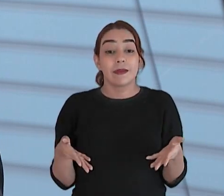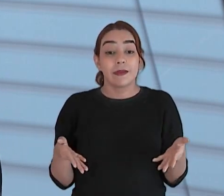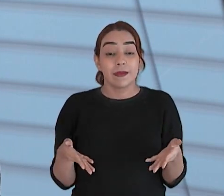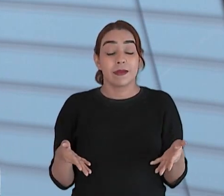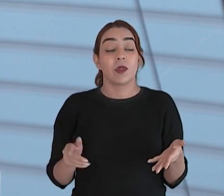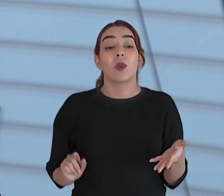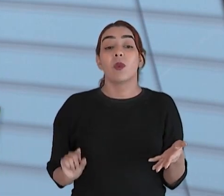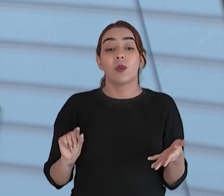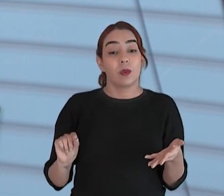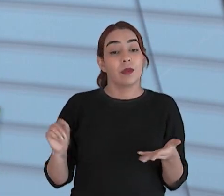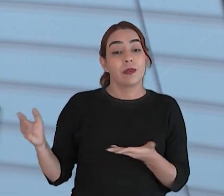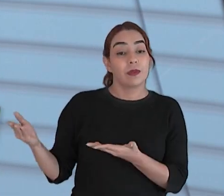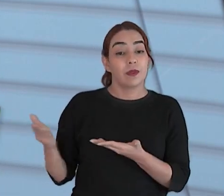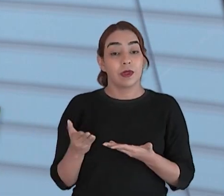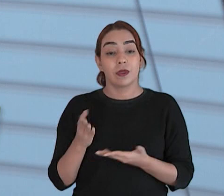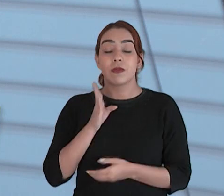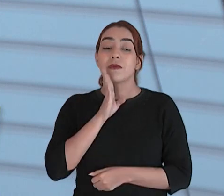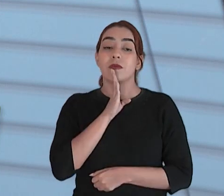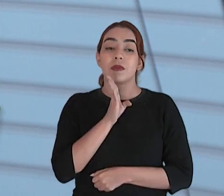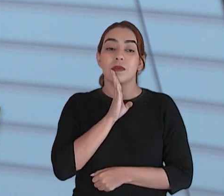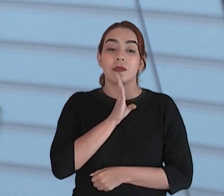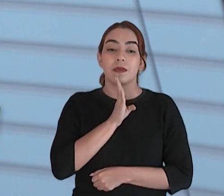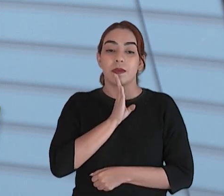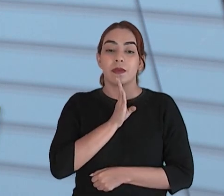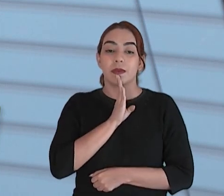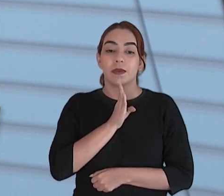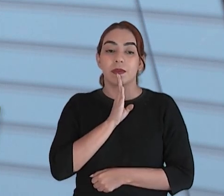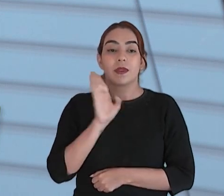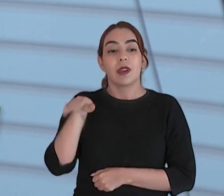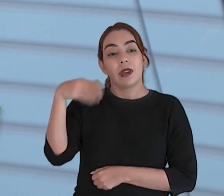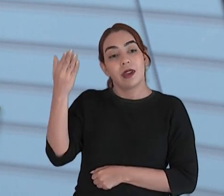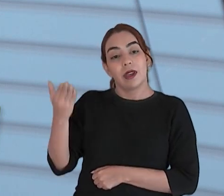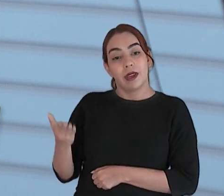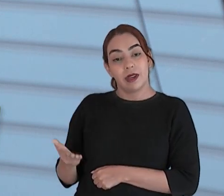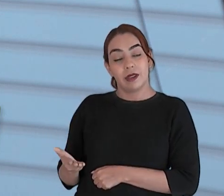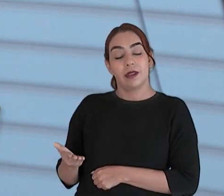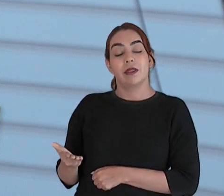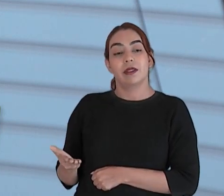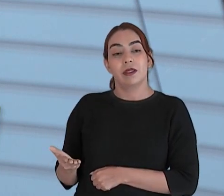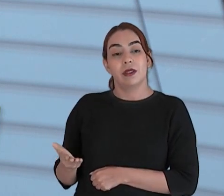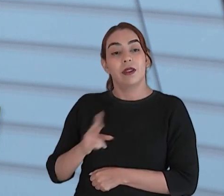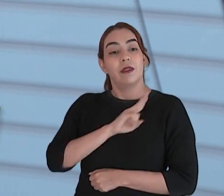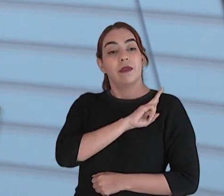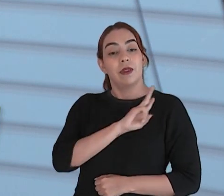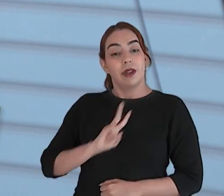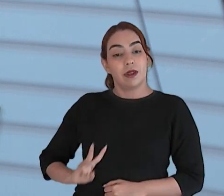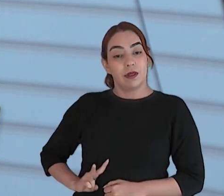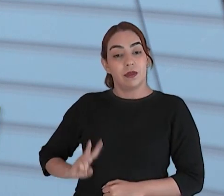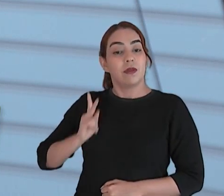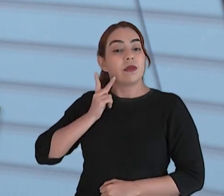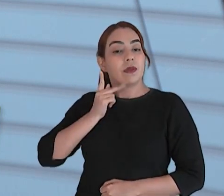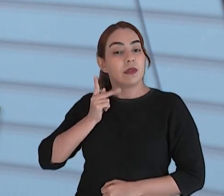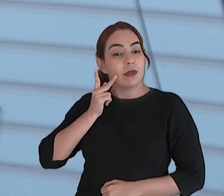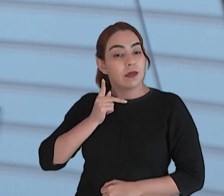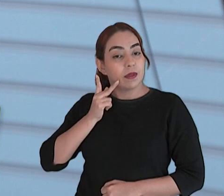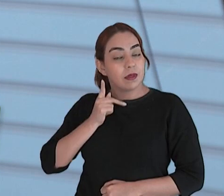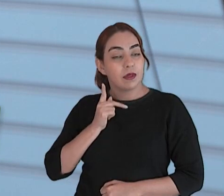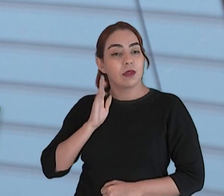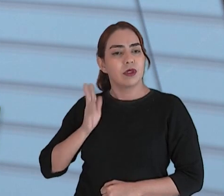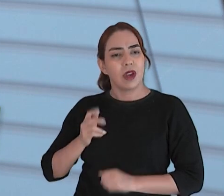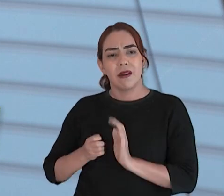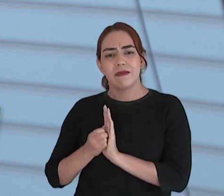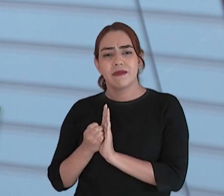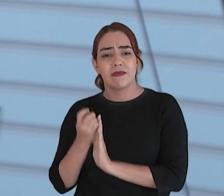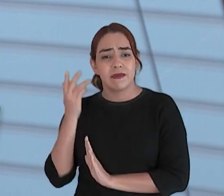gente vai conhecer um pouco da trajetória desse homem público, que foi vereador de Fortaleza por vários mandatos,